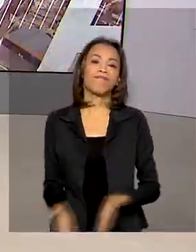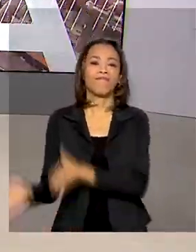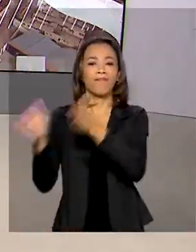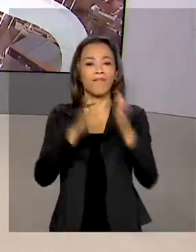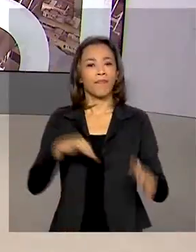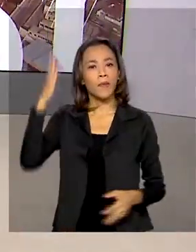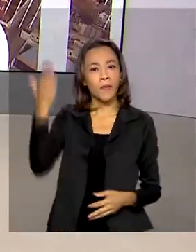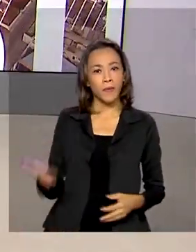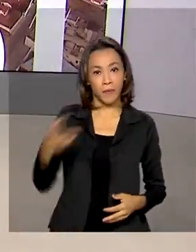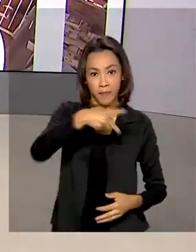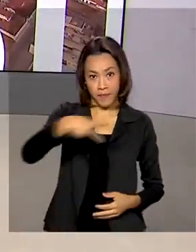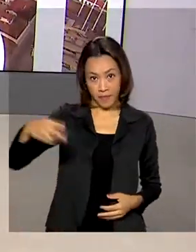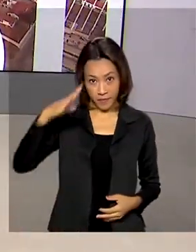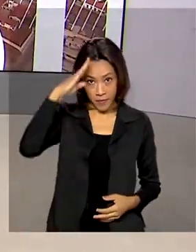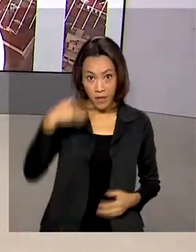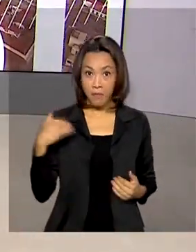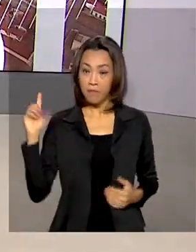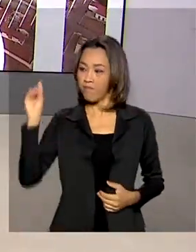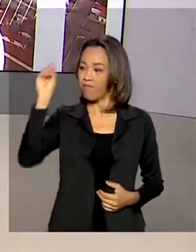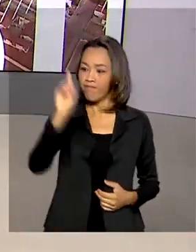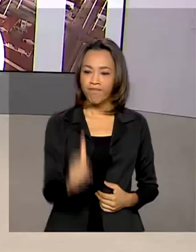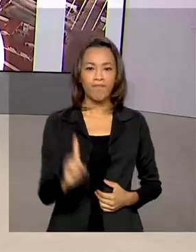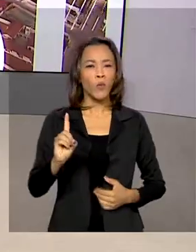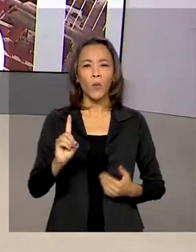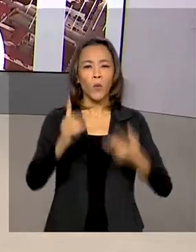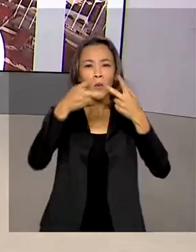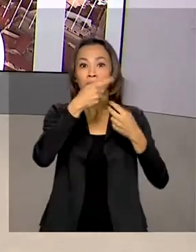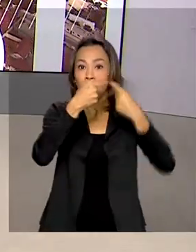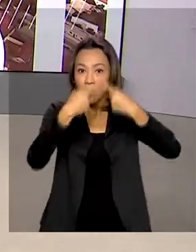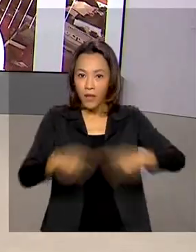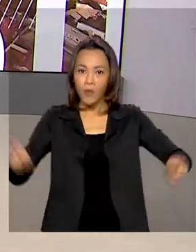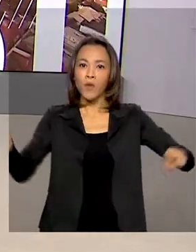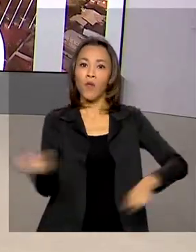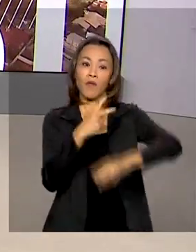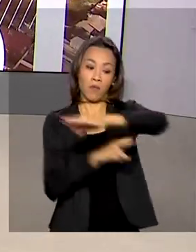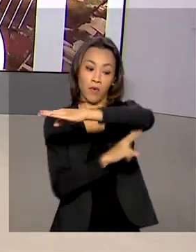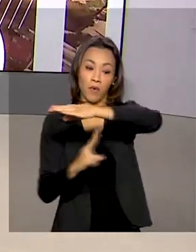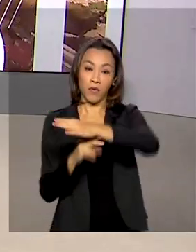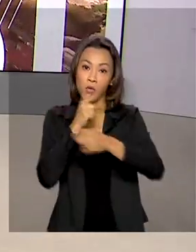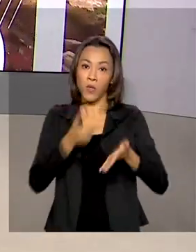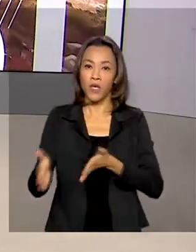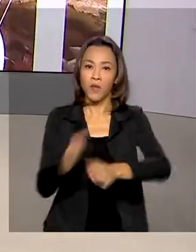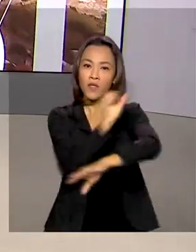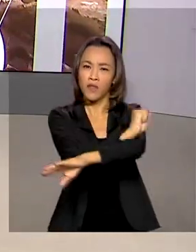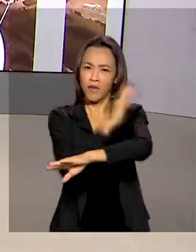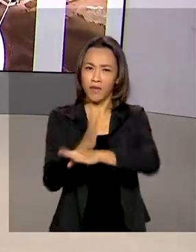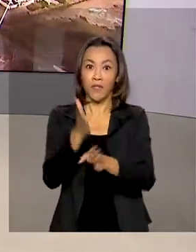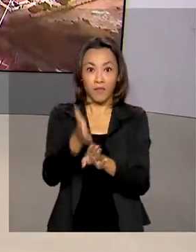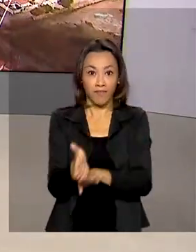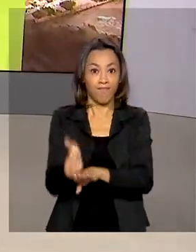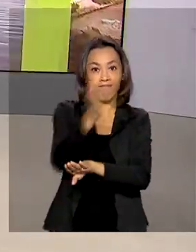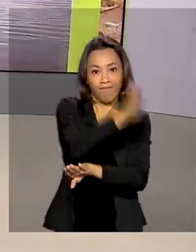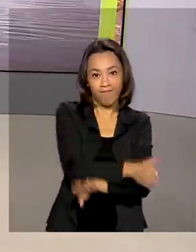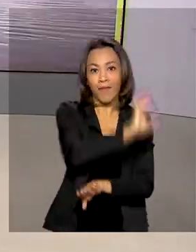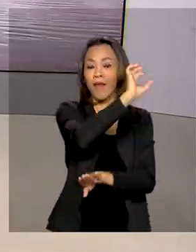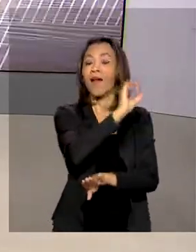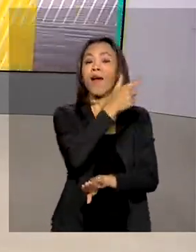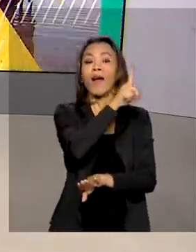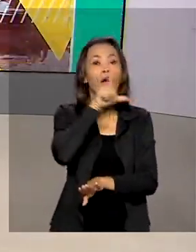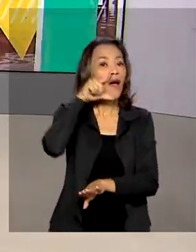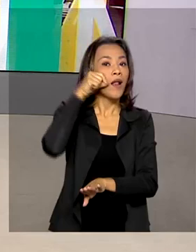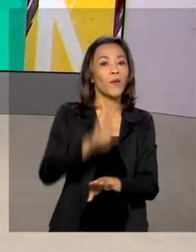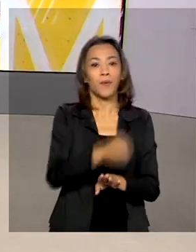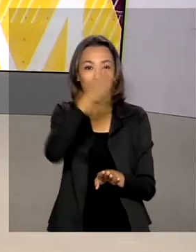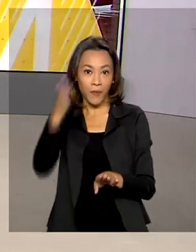Jair Bolsonaro participou da inauguração de uma nova ponte sobre o rio São Francisco entre Sergipe e Alagoas. A ponte vai